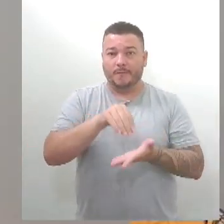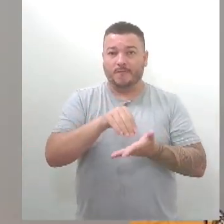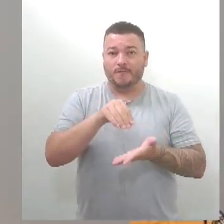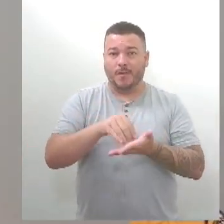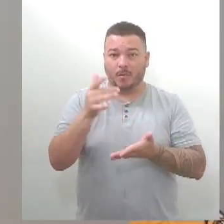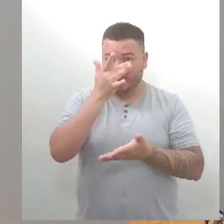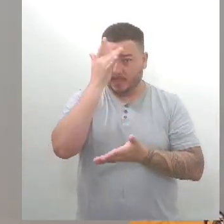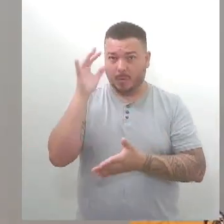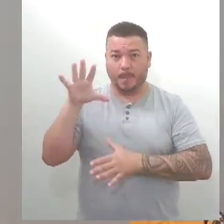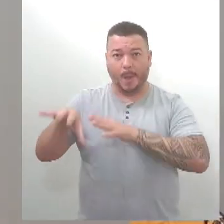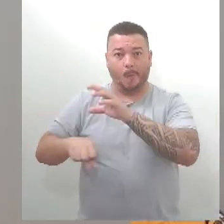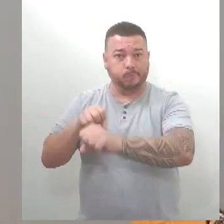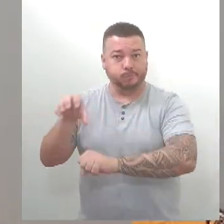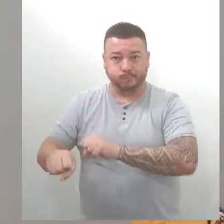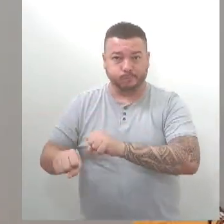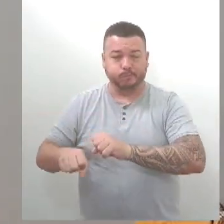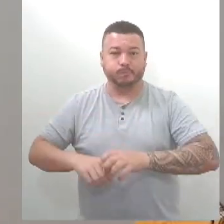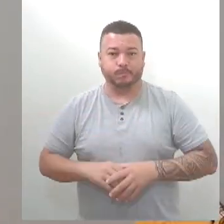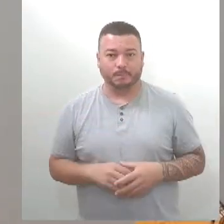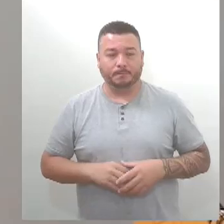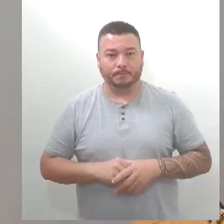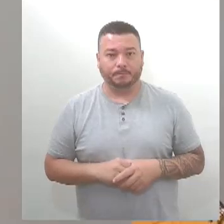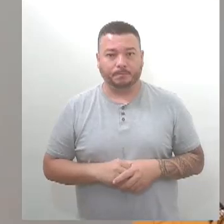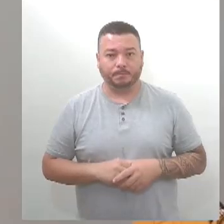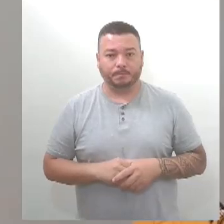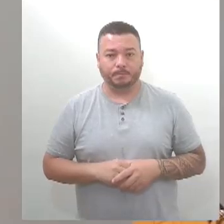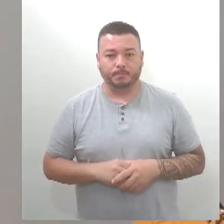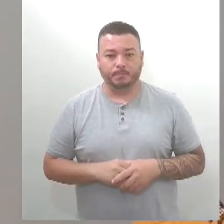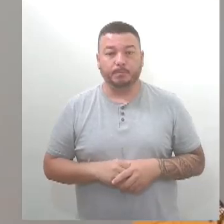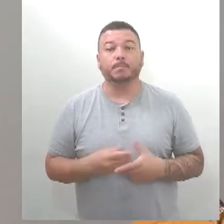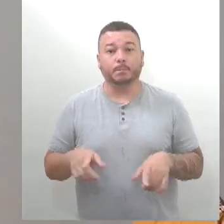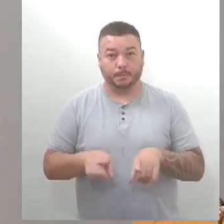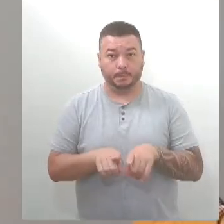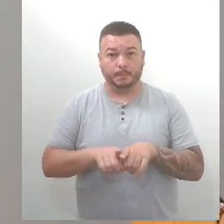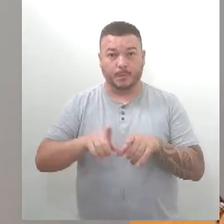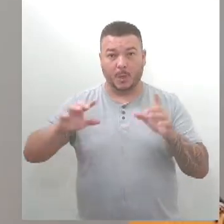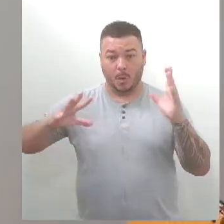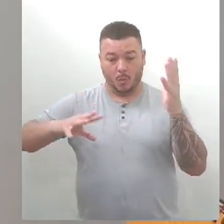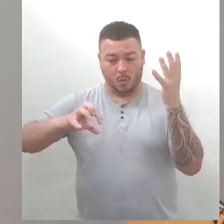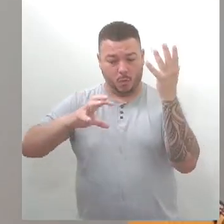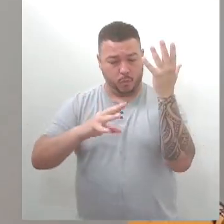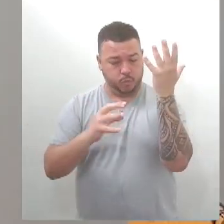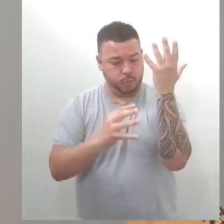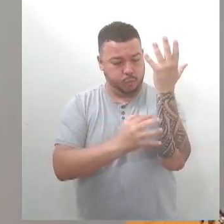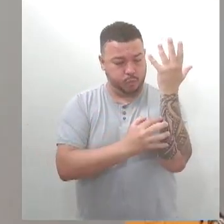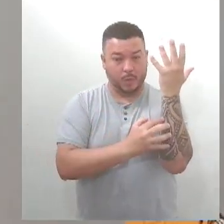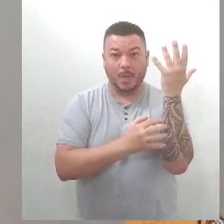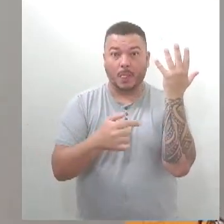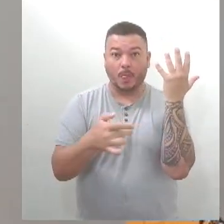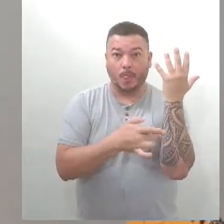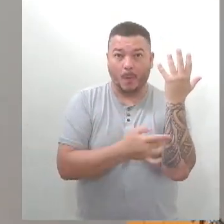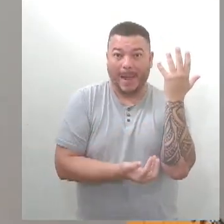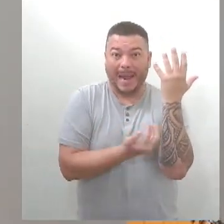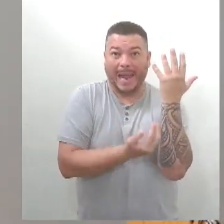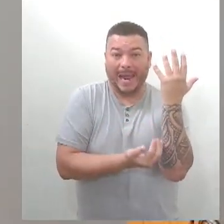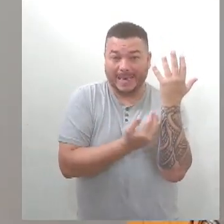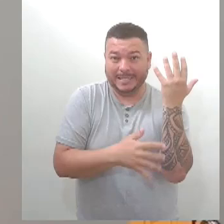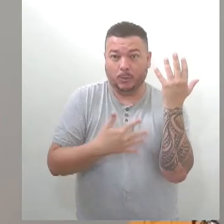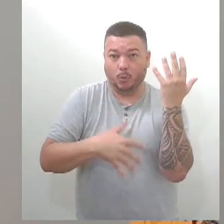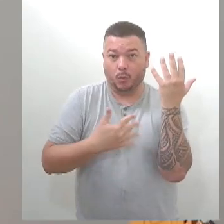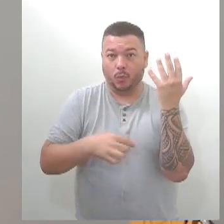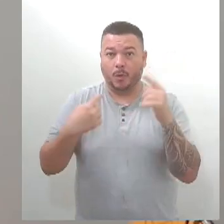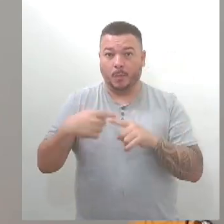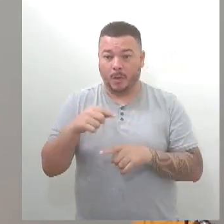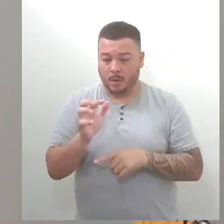à queimadura que a caravela causa, é devido aos tentáculos. Inclusive,